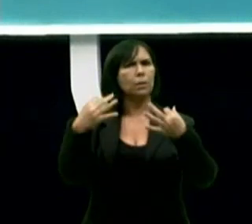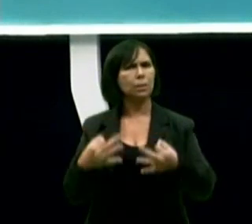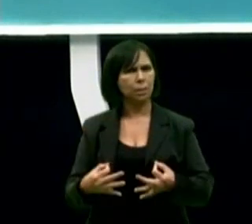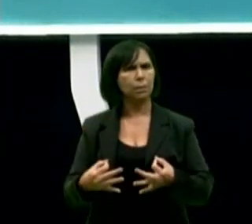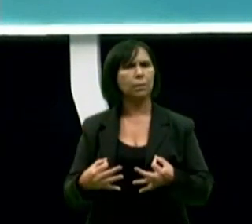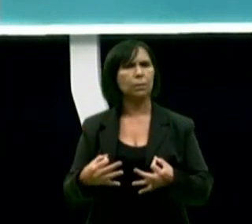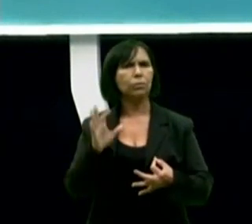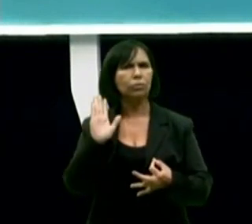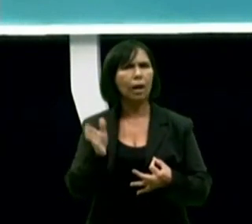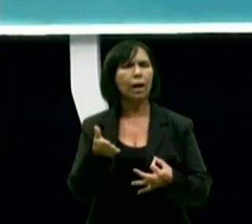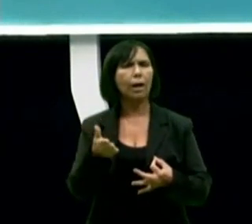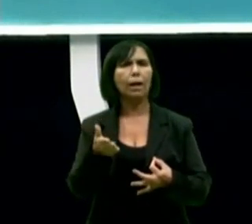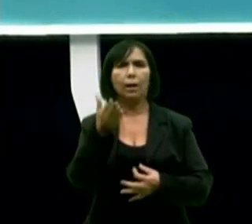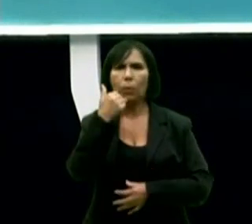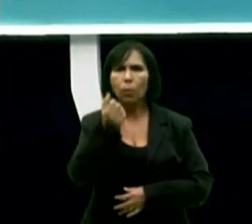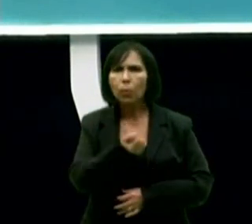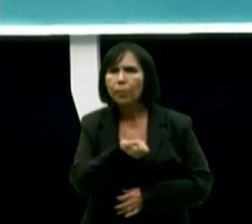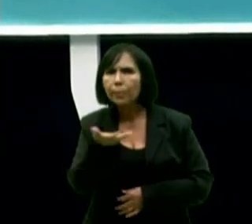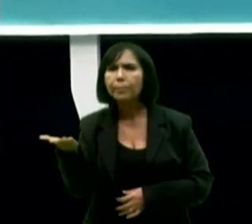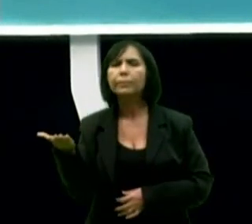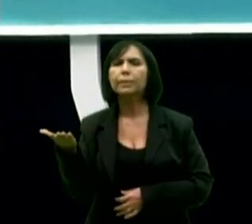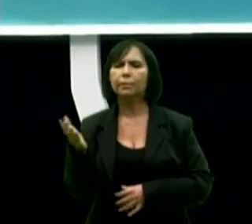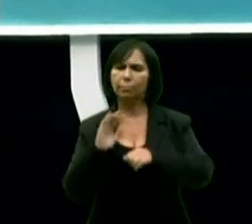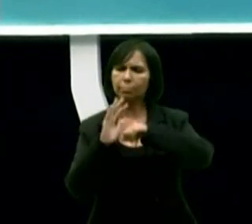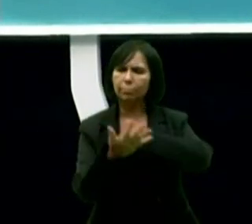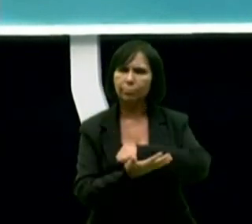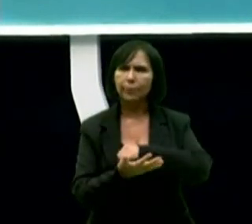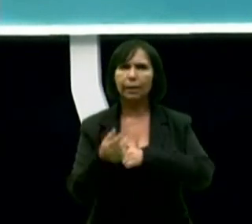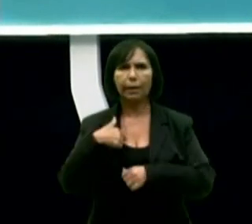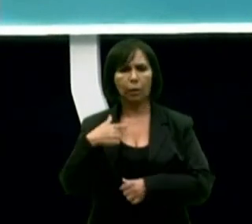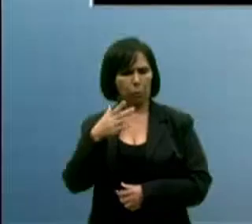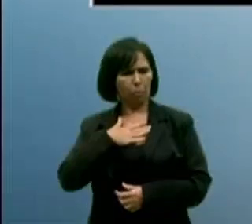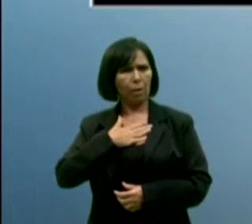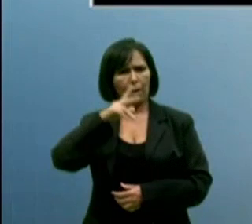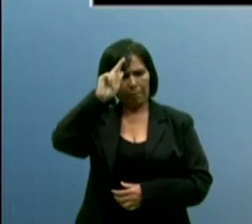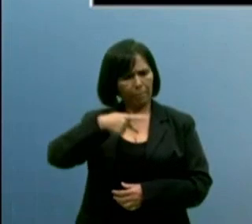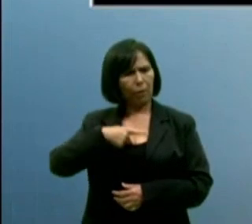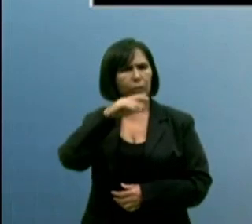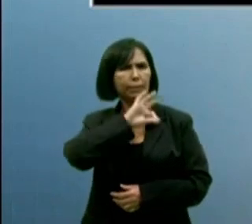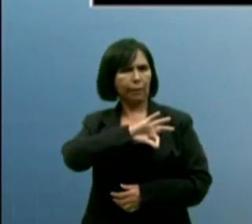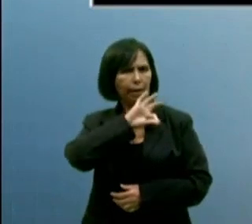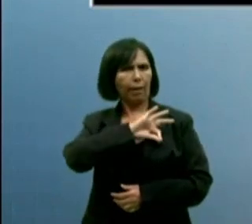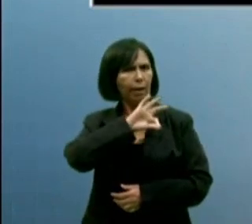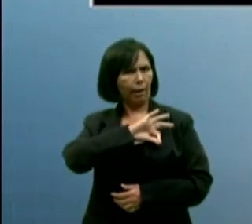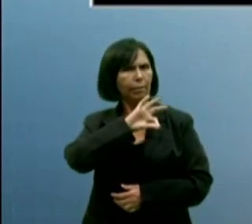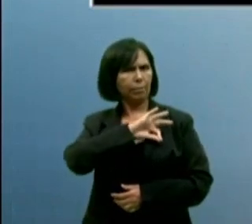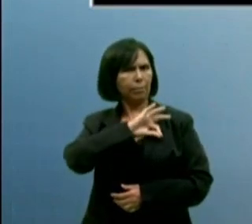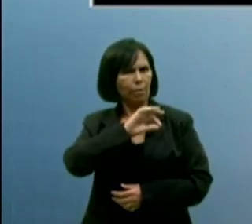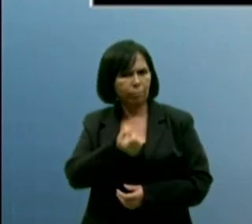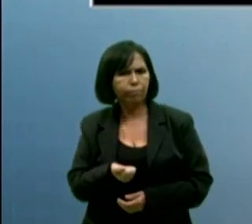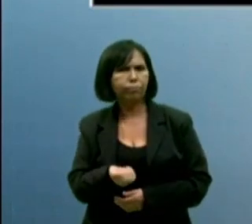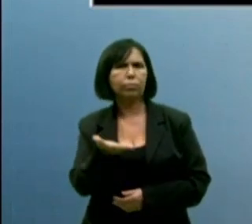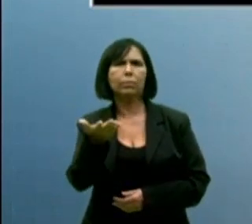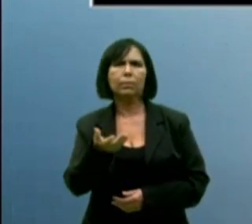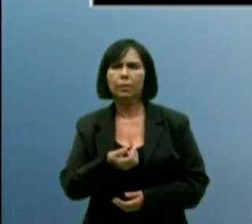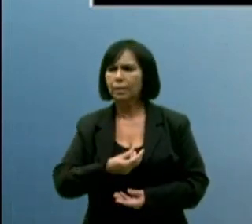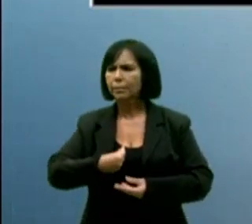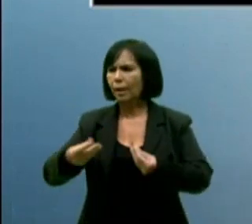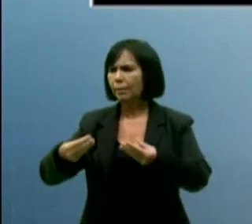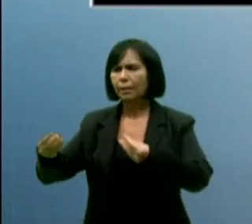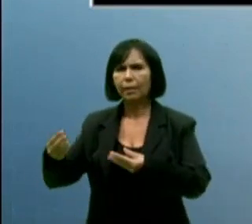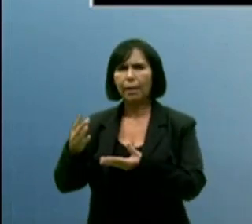fiz um repasse de parte do meu salário durante a pandemia por ter essa mentalidade. Enquanto o João estava recebendo um super salário, eu repassava